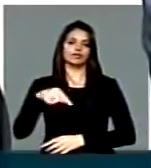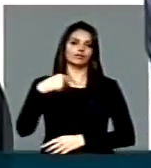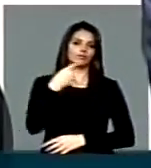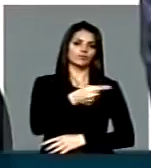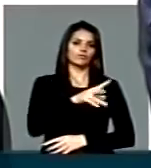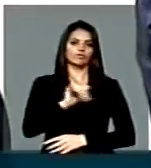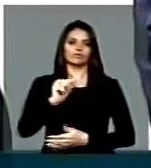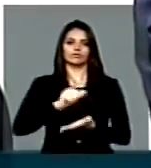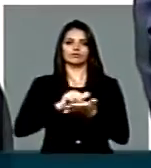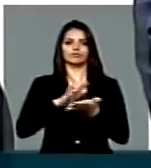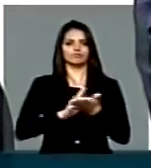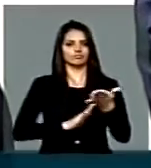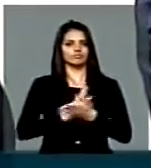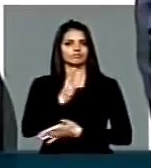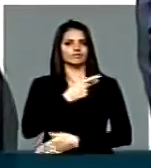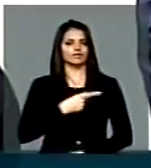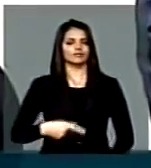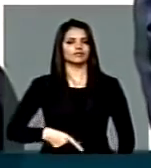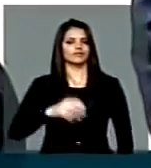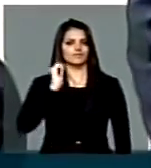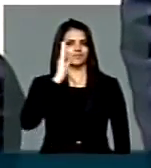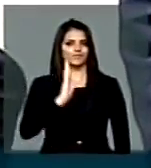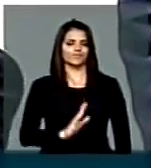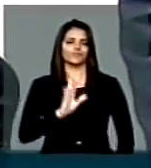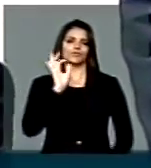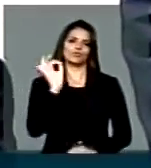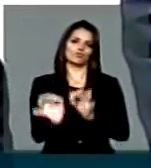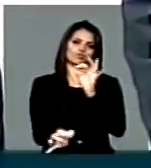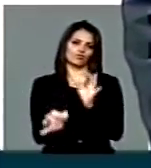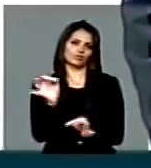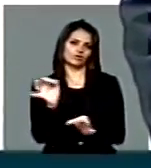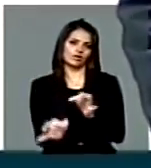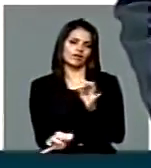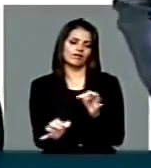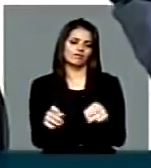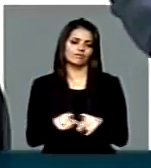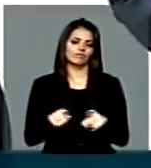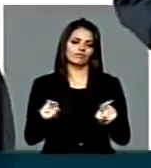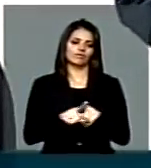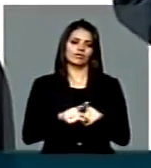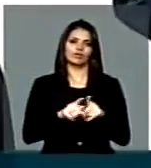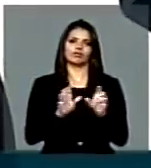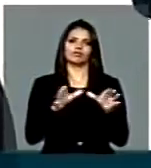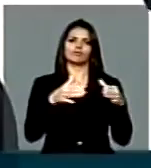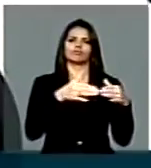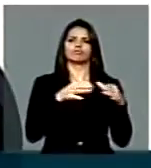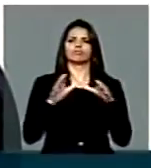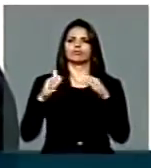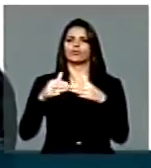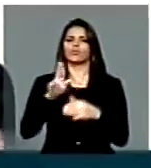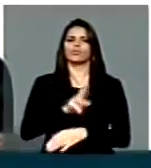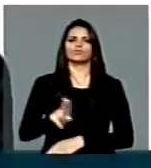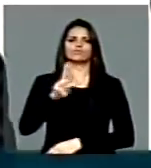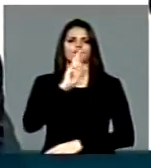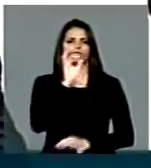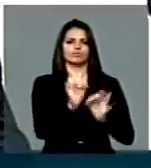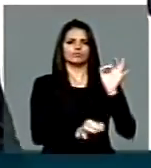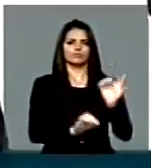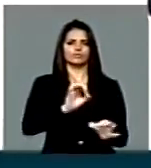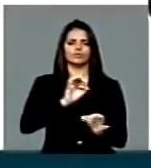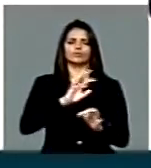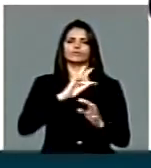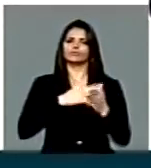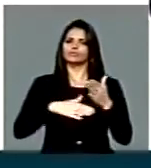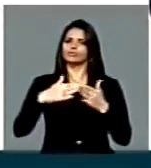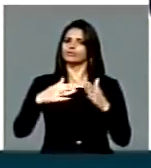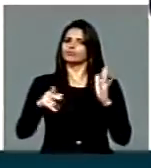à sanção da Presidente da República. O Judiciário, as partes, os usuários da Justiça, enfim, os